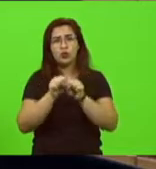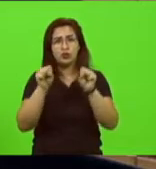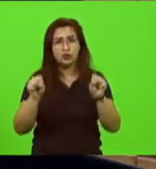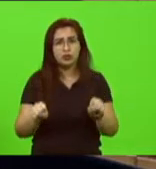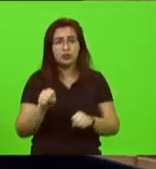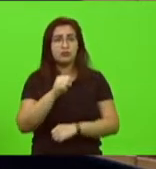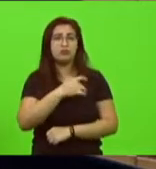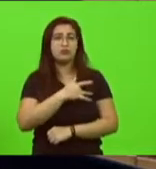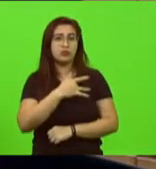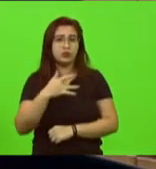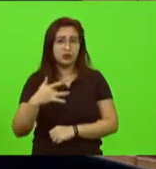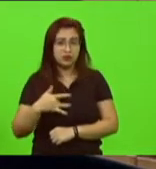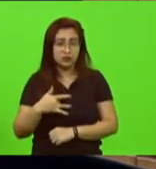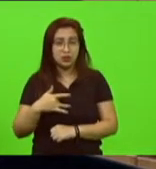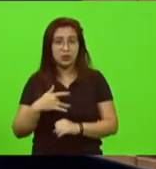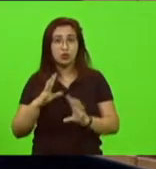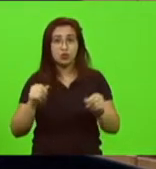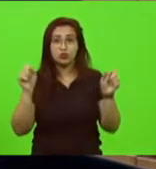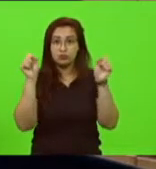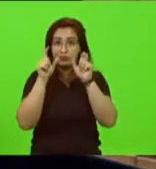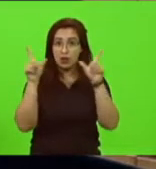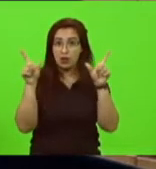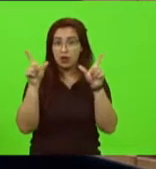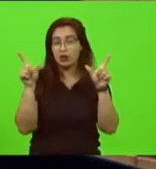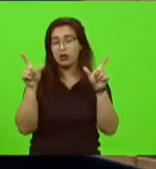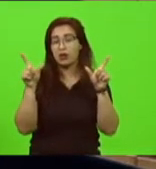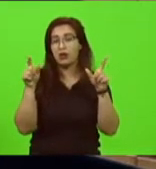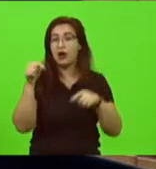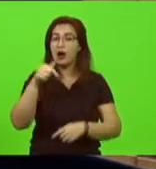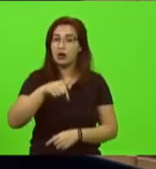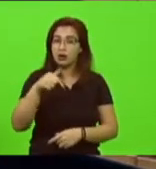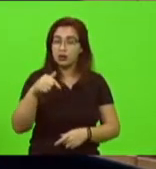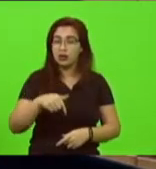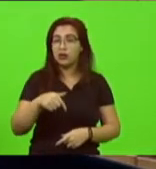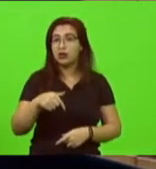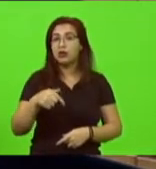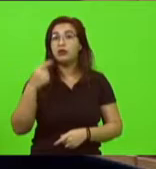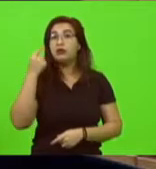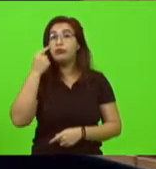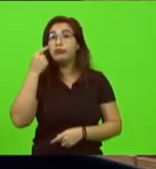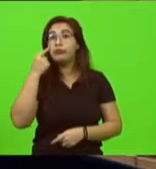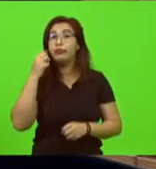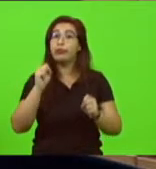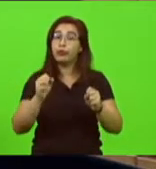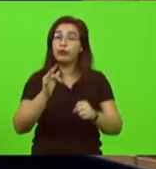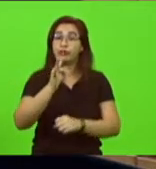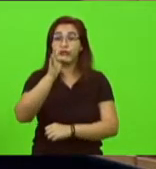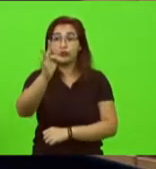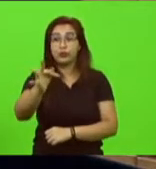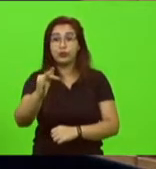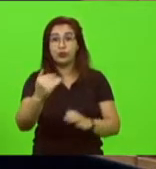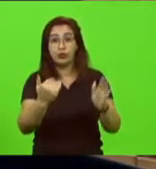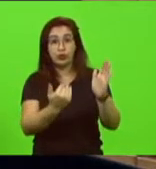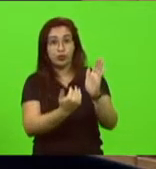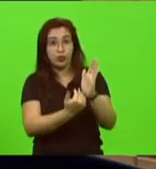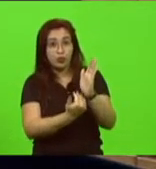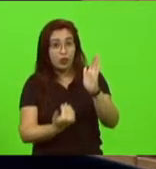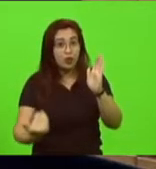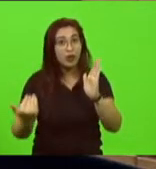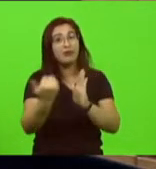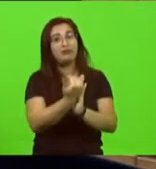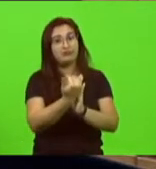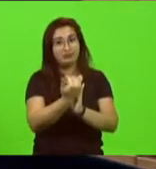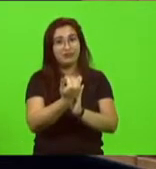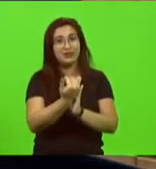eu tenho certeza já prevê uma essa nova alta está acontecendo já de internações e